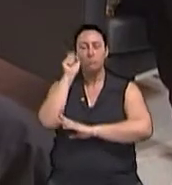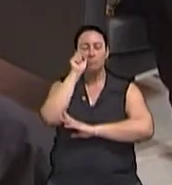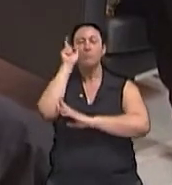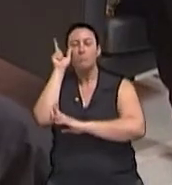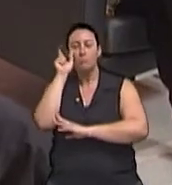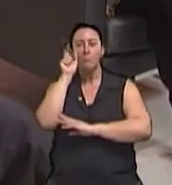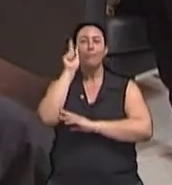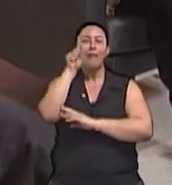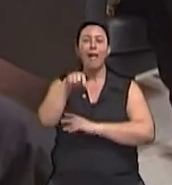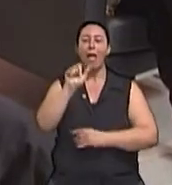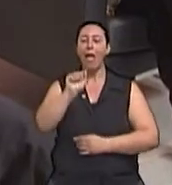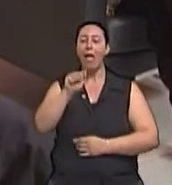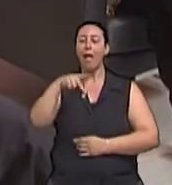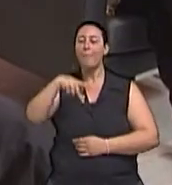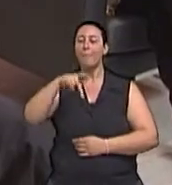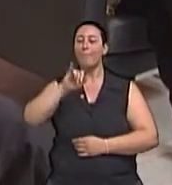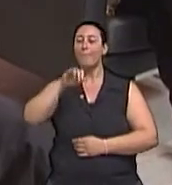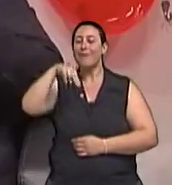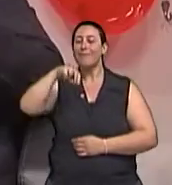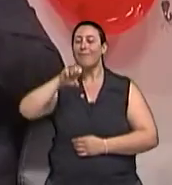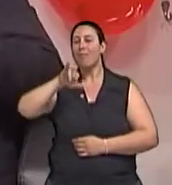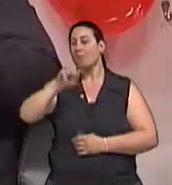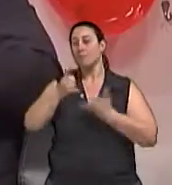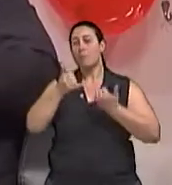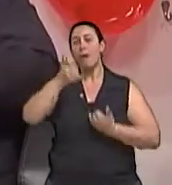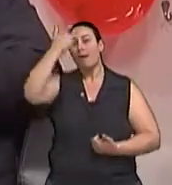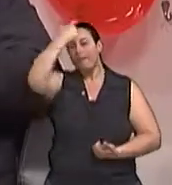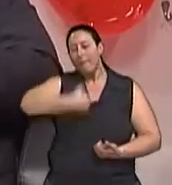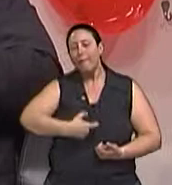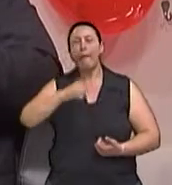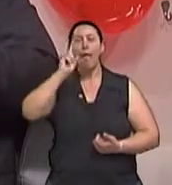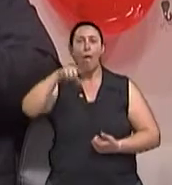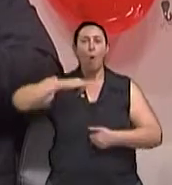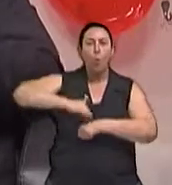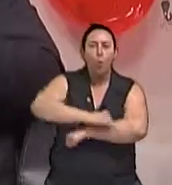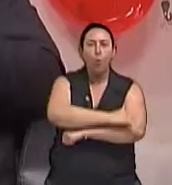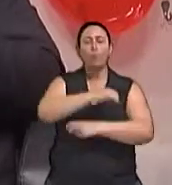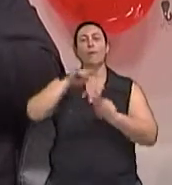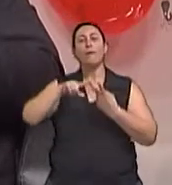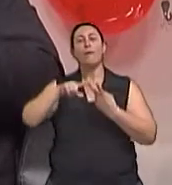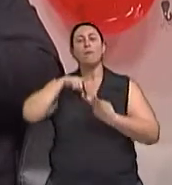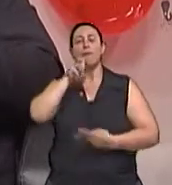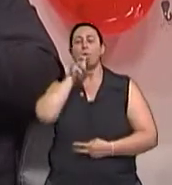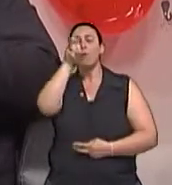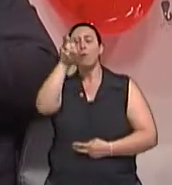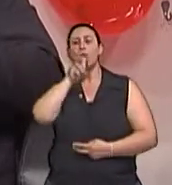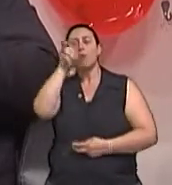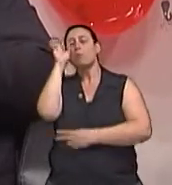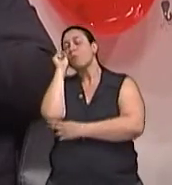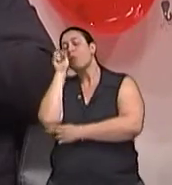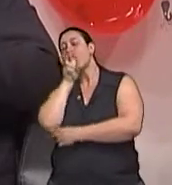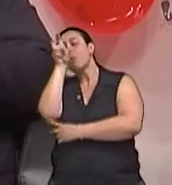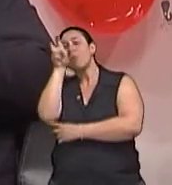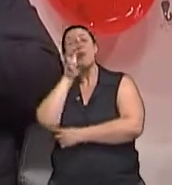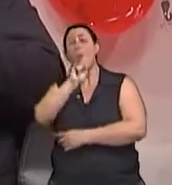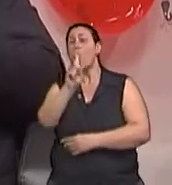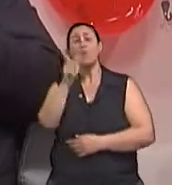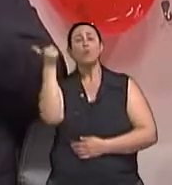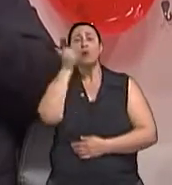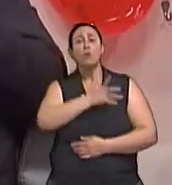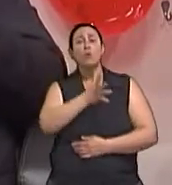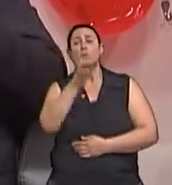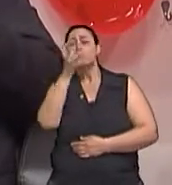apneia do sono. É um indivíduo muito obeso, que ronca, tem despertares frequentes, não entra no sono profundo, no sono REM.